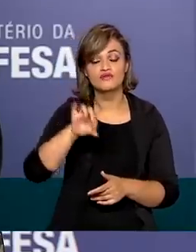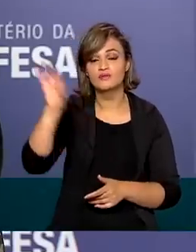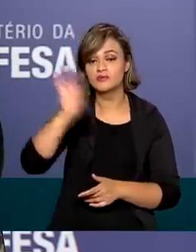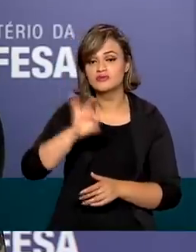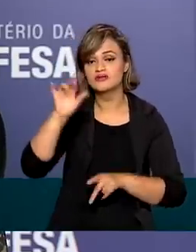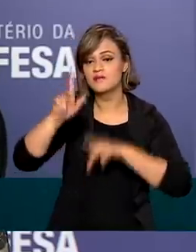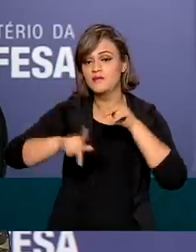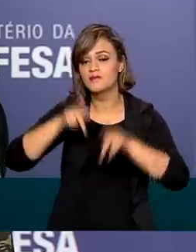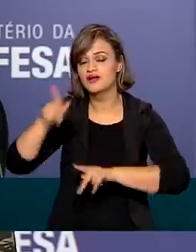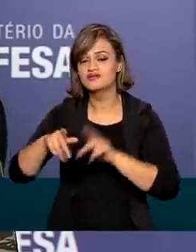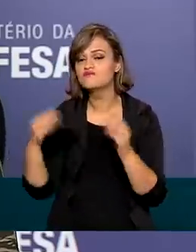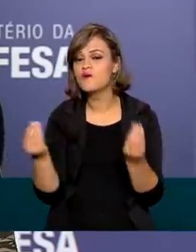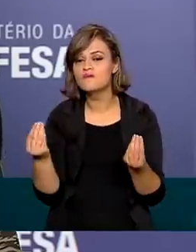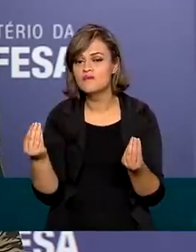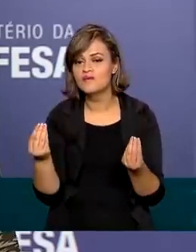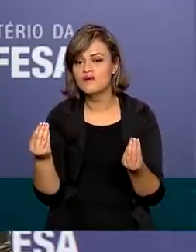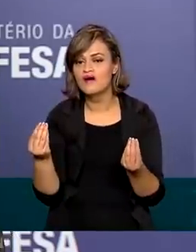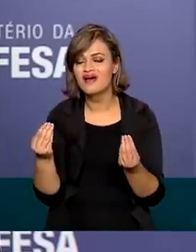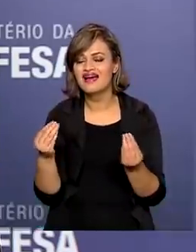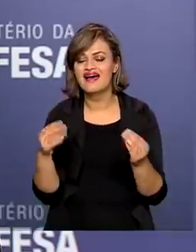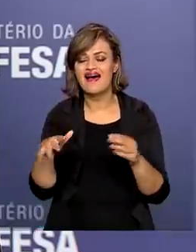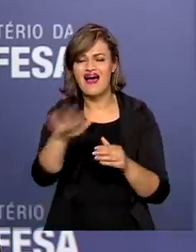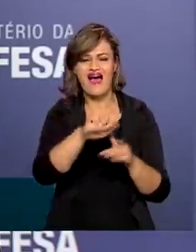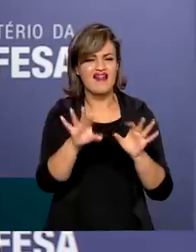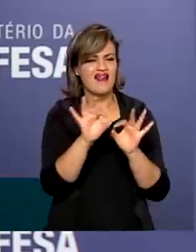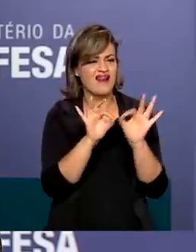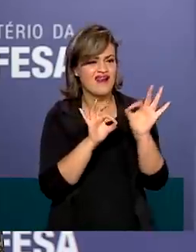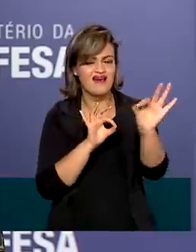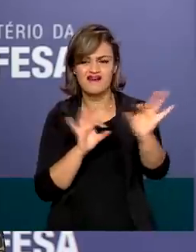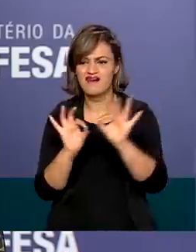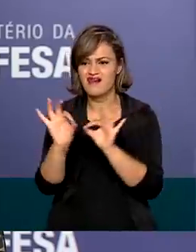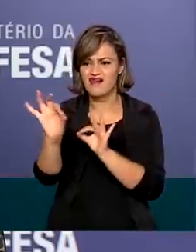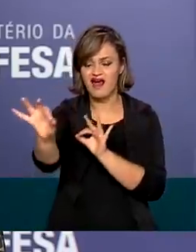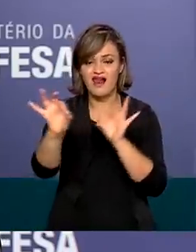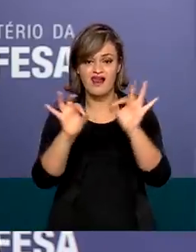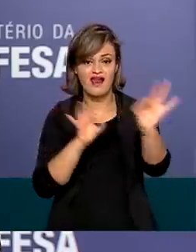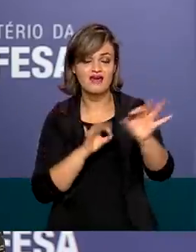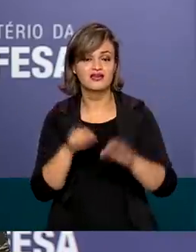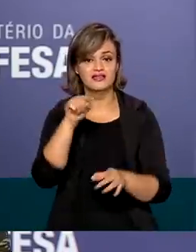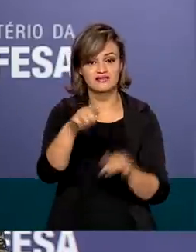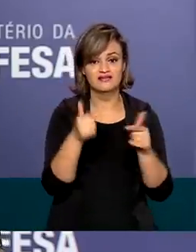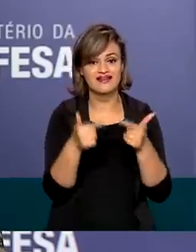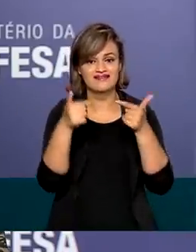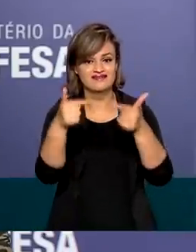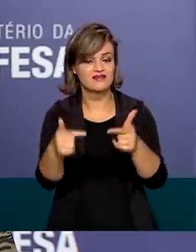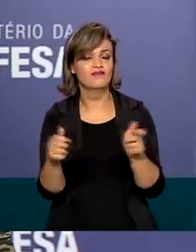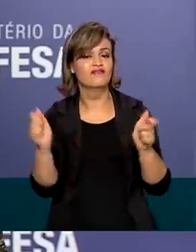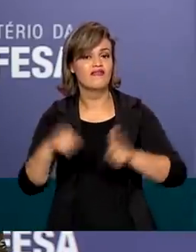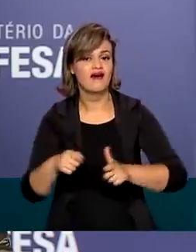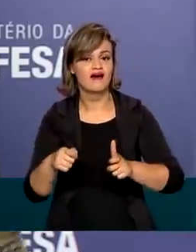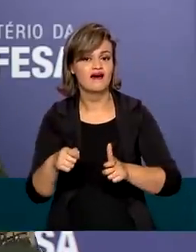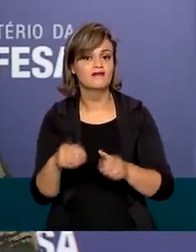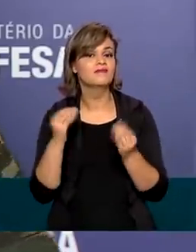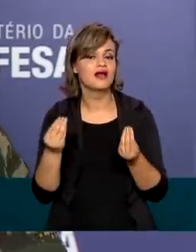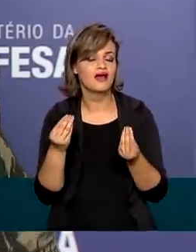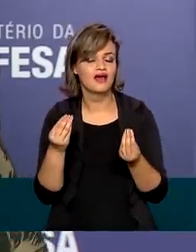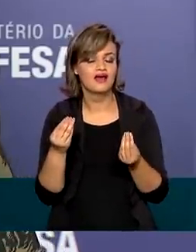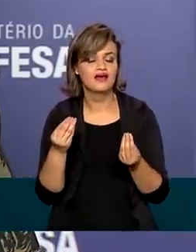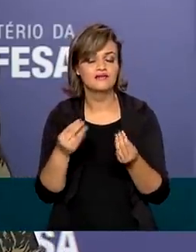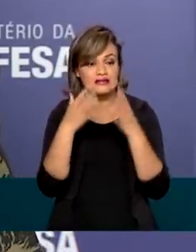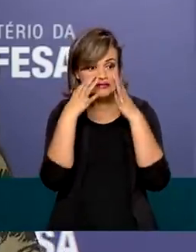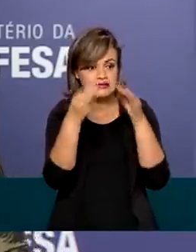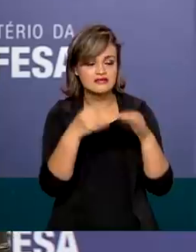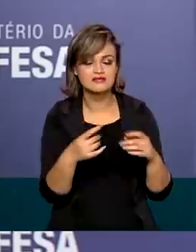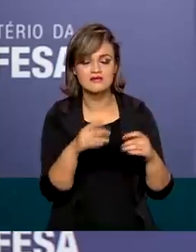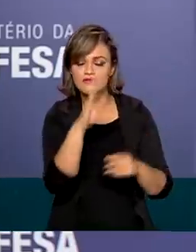da população vivendo em áreas remotas e essa iniciativa seguramente faz com que a atenção